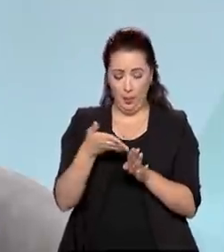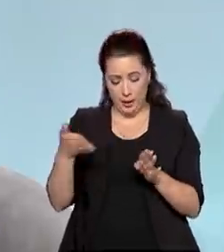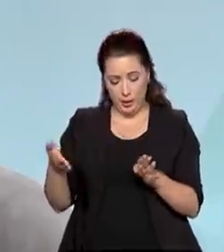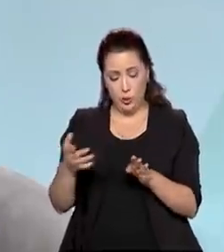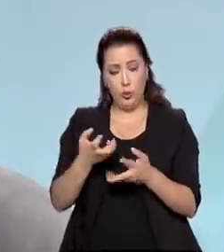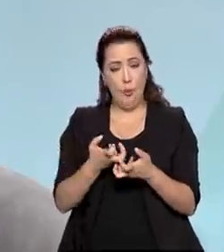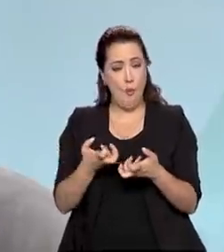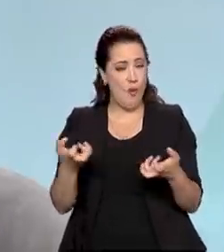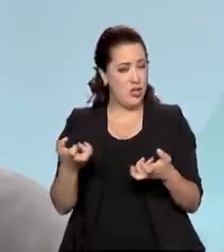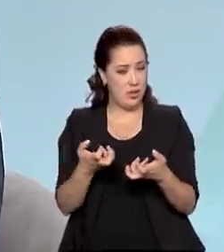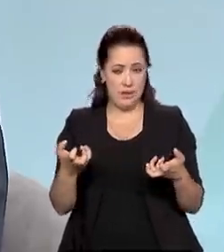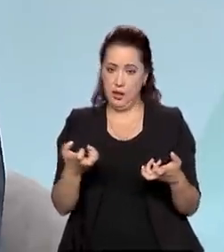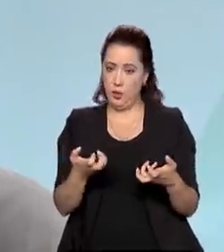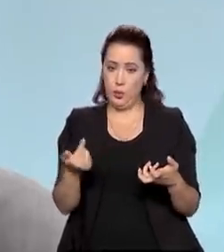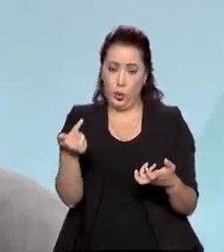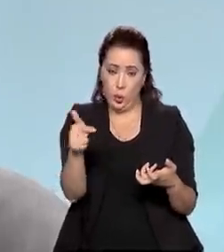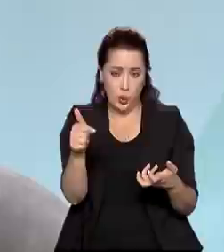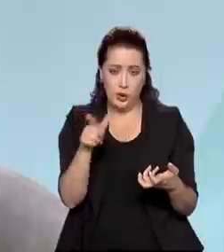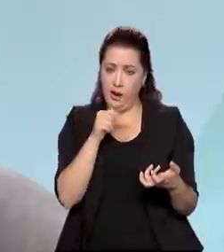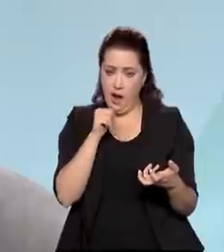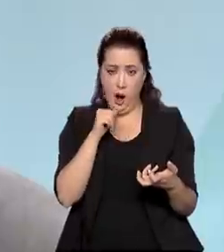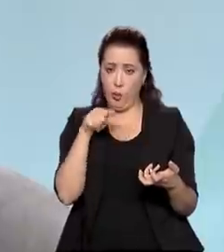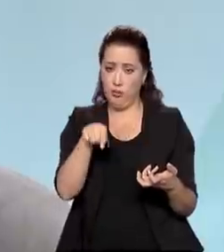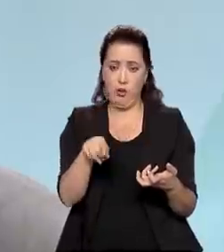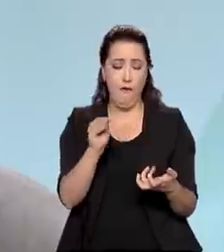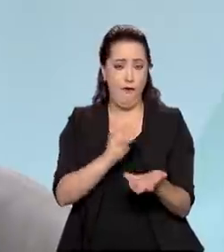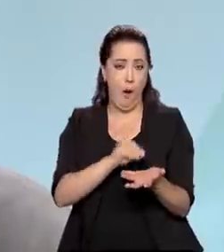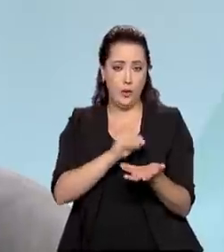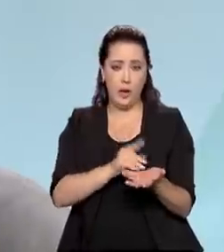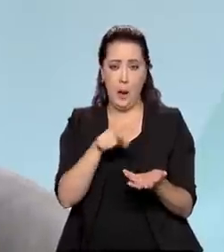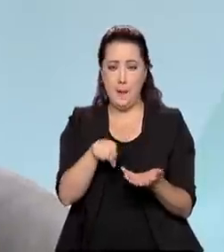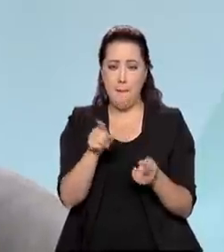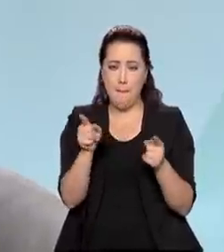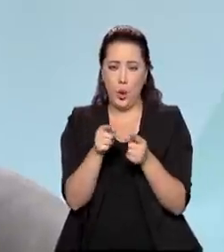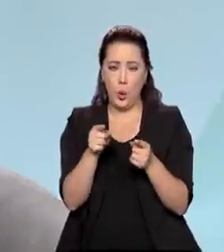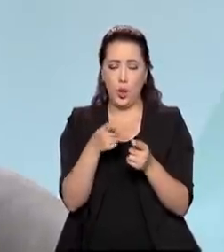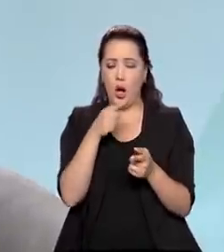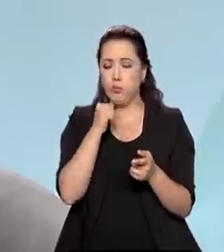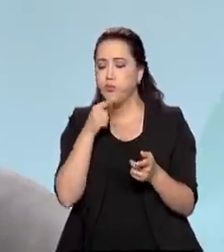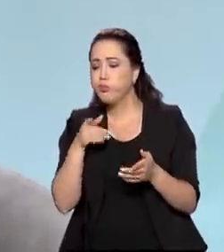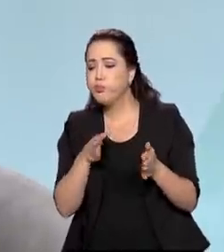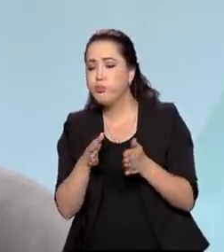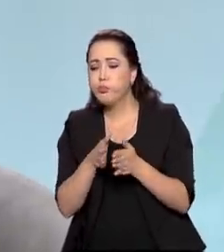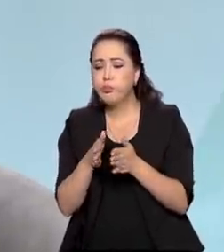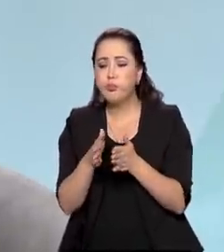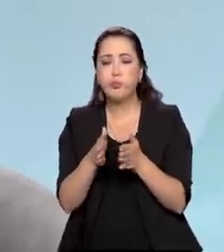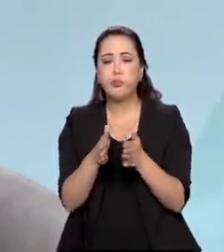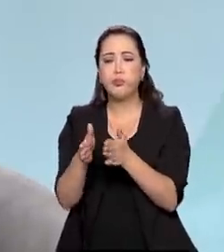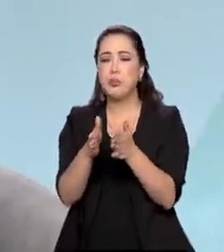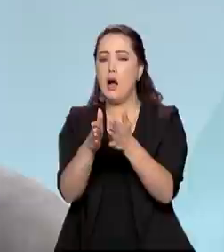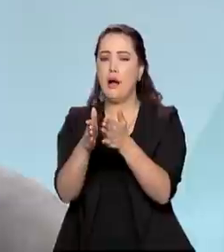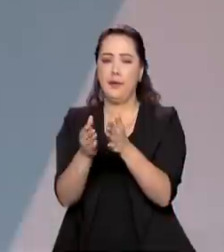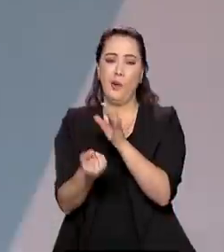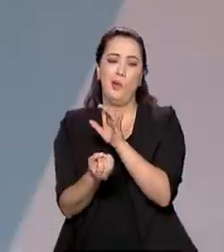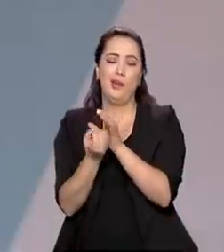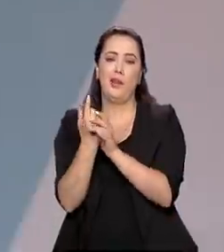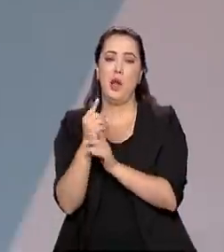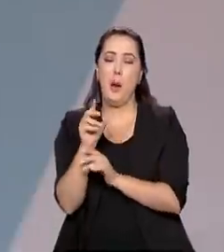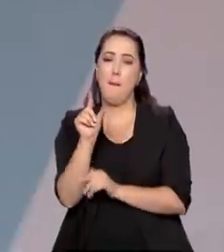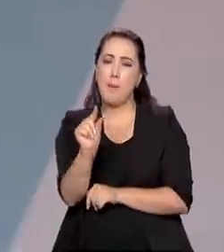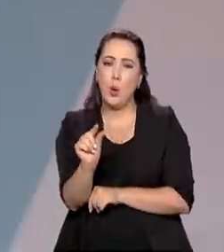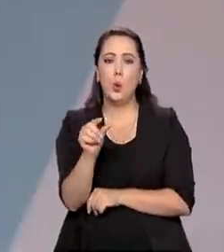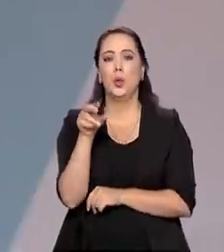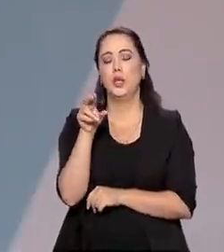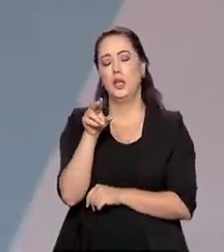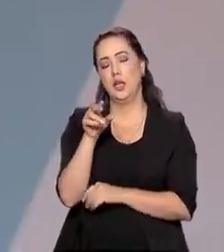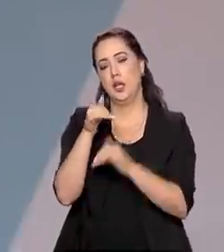e não é só Belo Monte, todas as usinas a fio d'água passam por esse problema. Elas vão ter uma geração muito pequena. Se tivesse